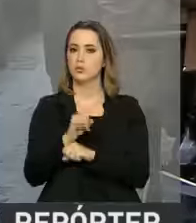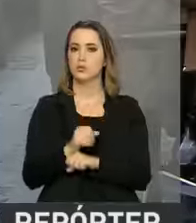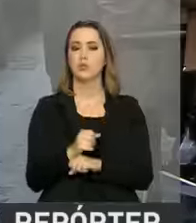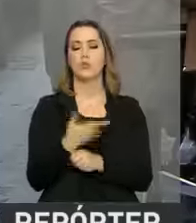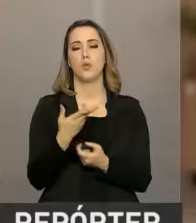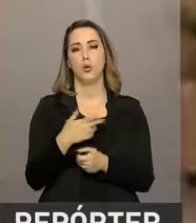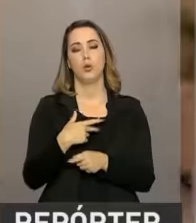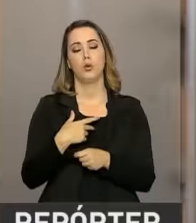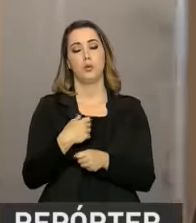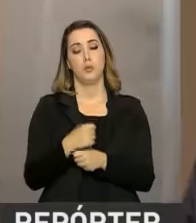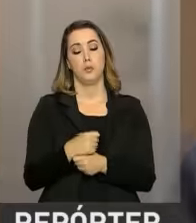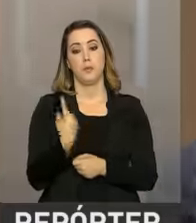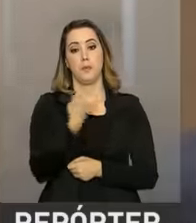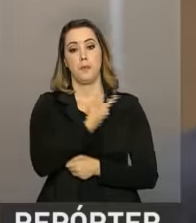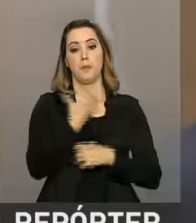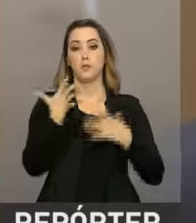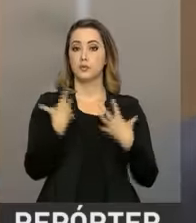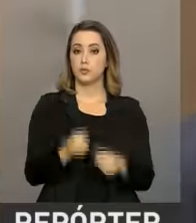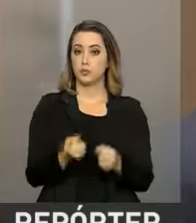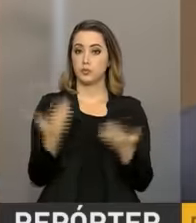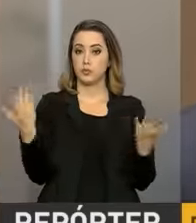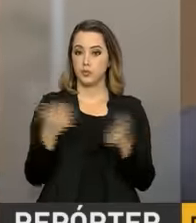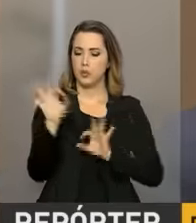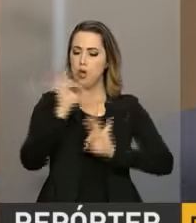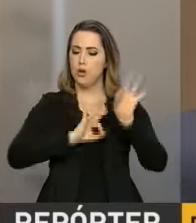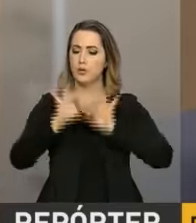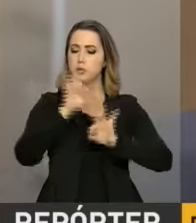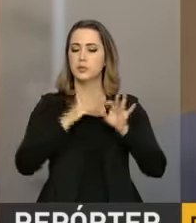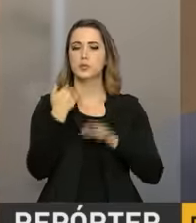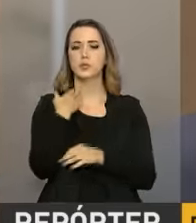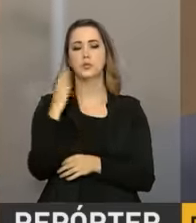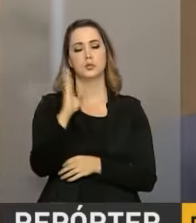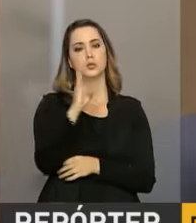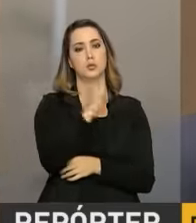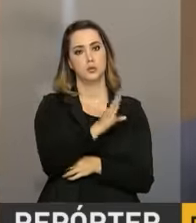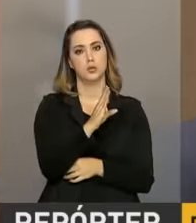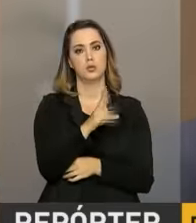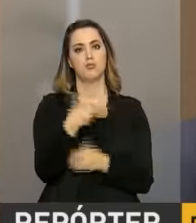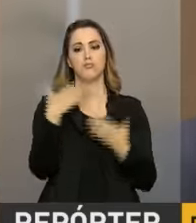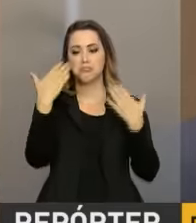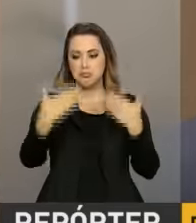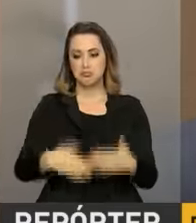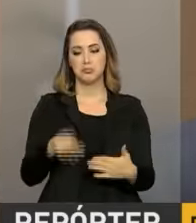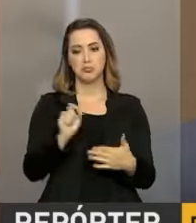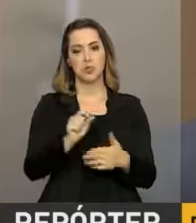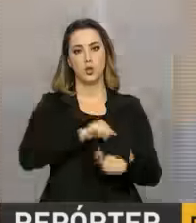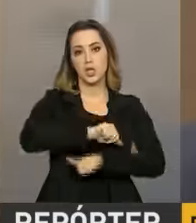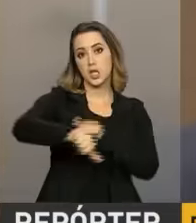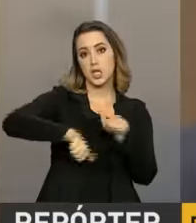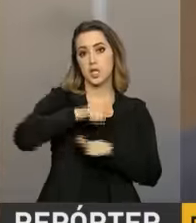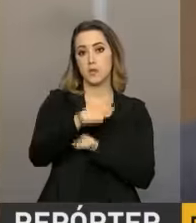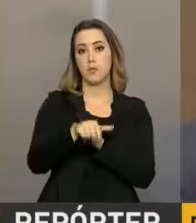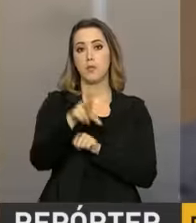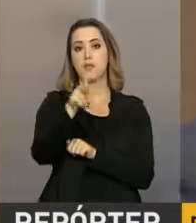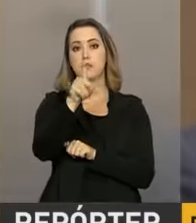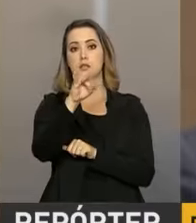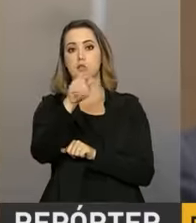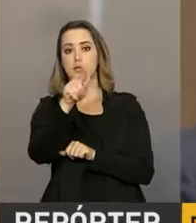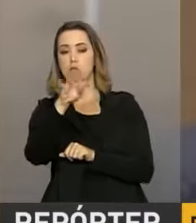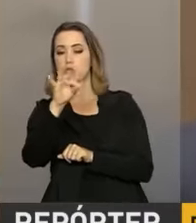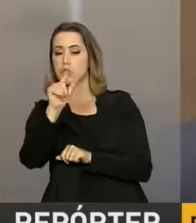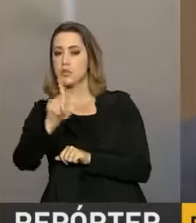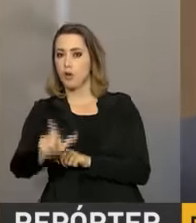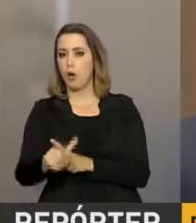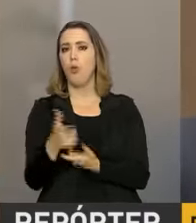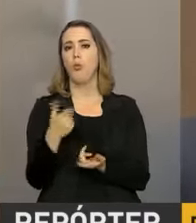2017. O que nós estamos fazendo hoje é preparando o Banco do Brasil para um cenário competitivo, para um cenário de transformação digital. O cliente evita vir ao